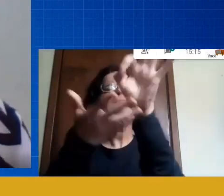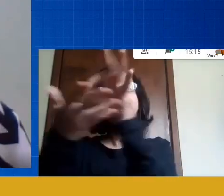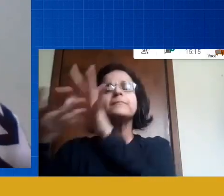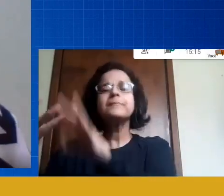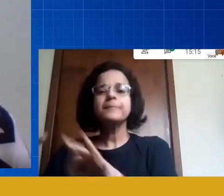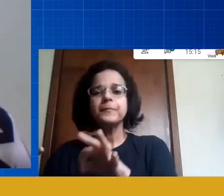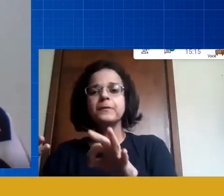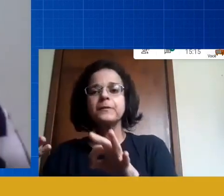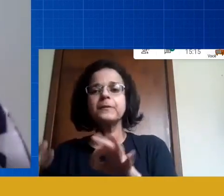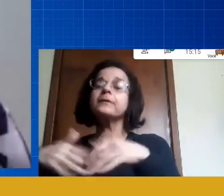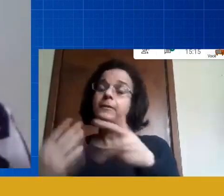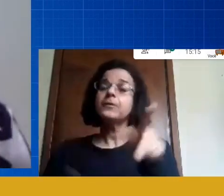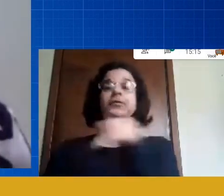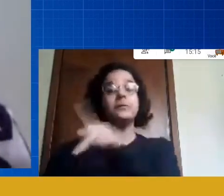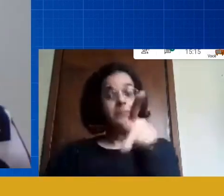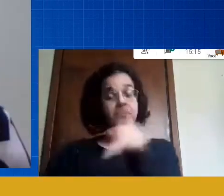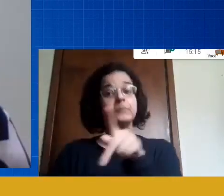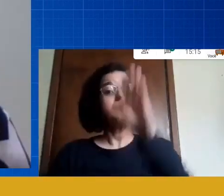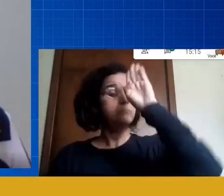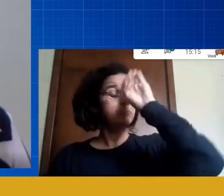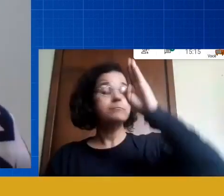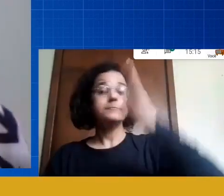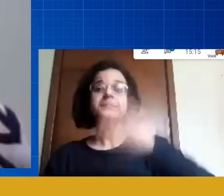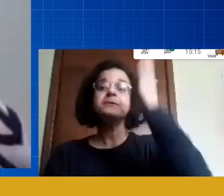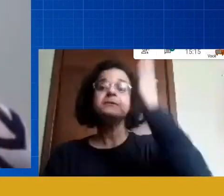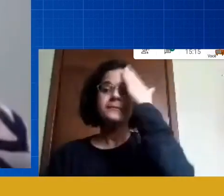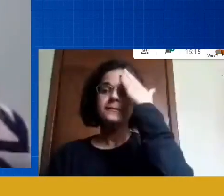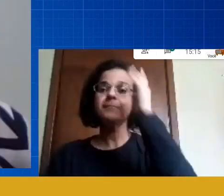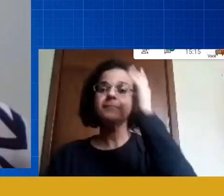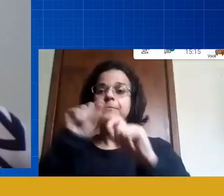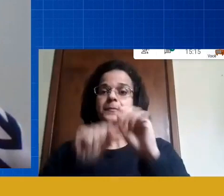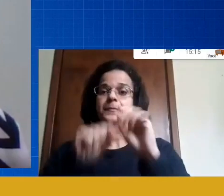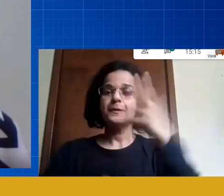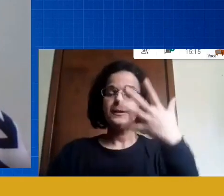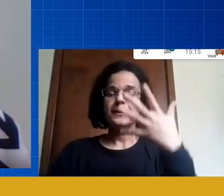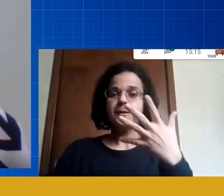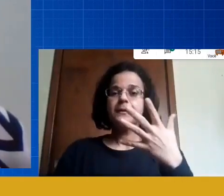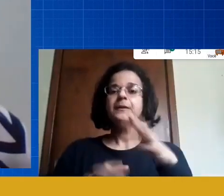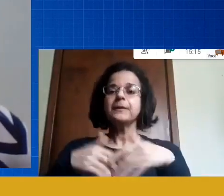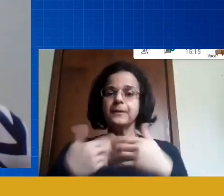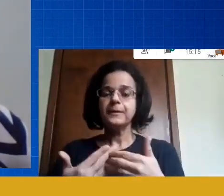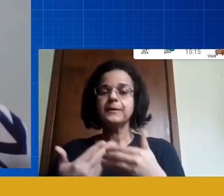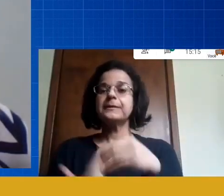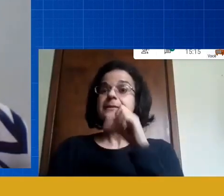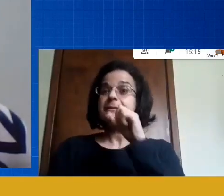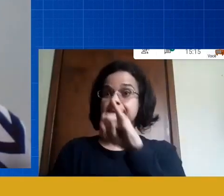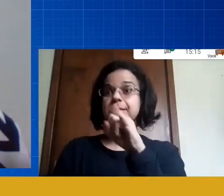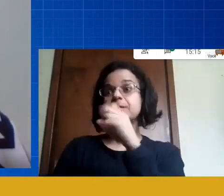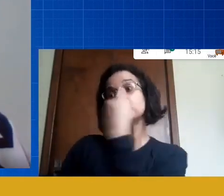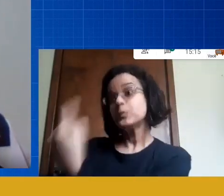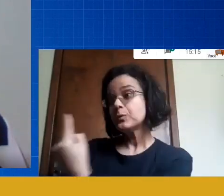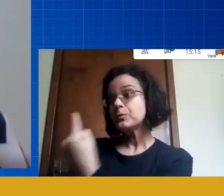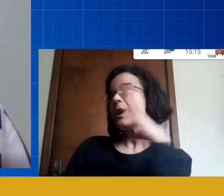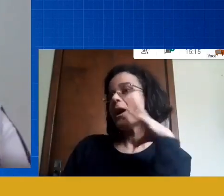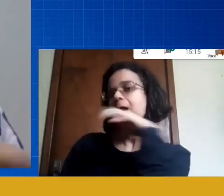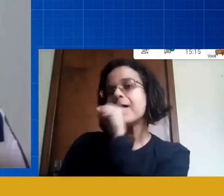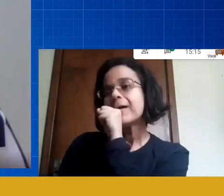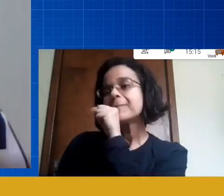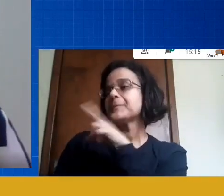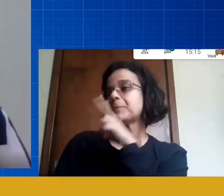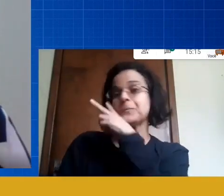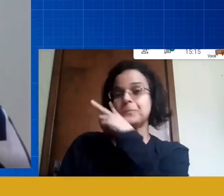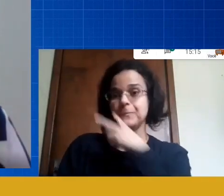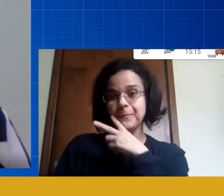ele é o dono da sua turma ele é o dono da sua realidade o Vicente faz uma atividade rápida ok a avaliação do Vicente de uma forma